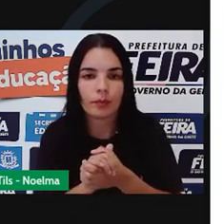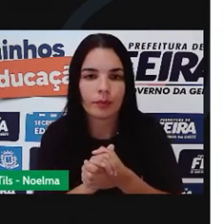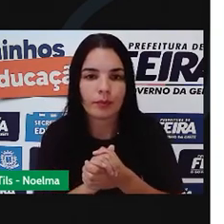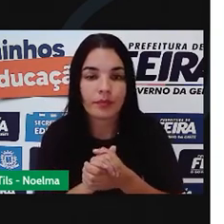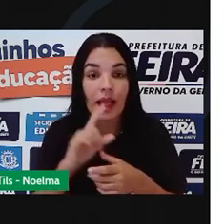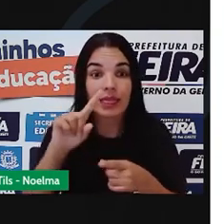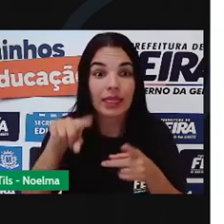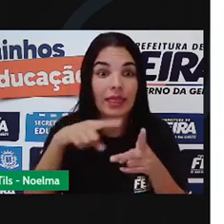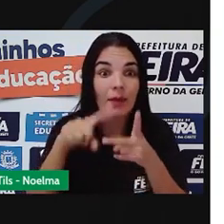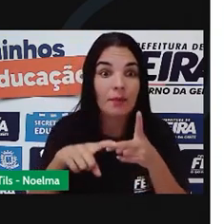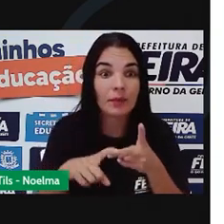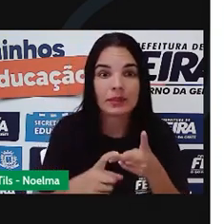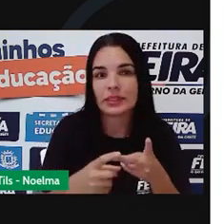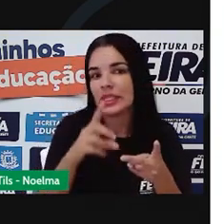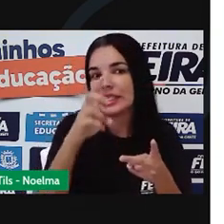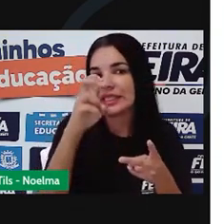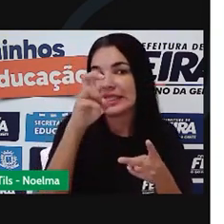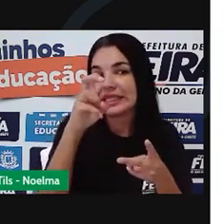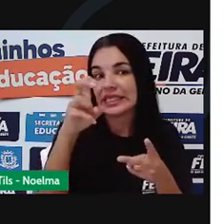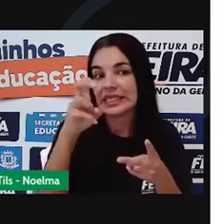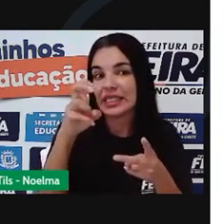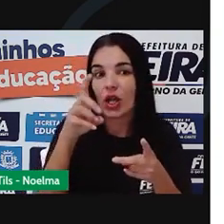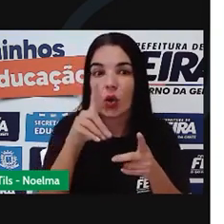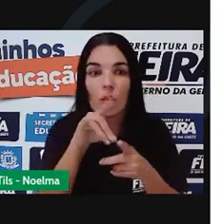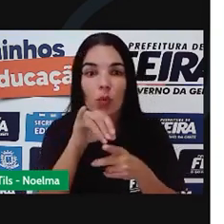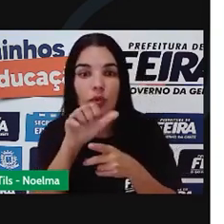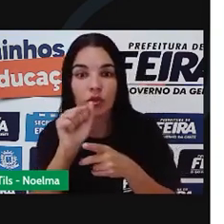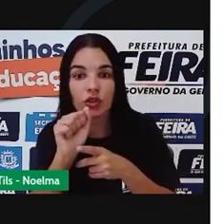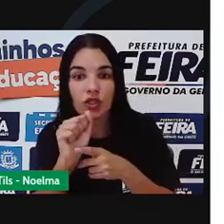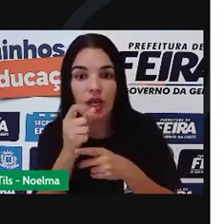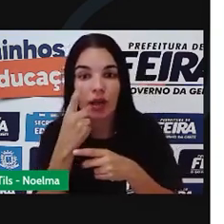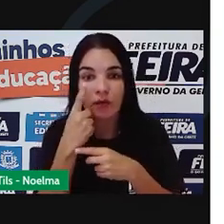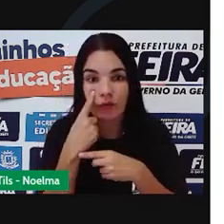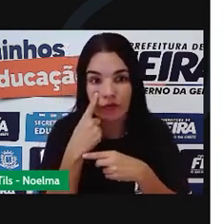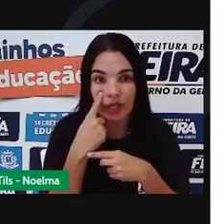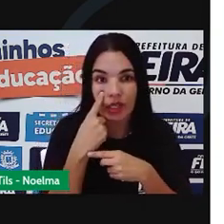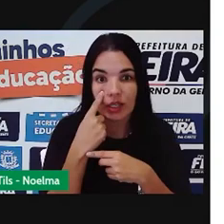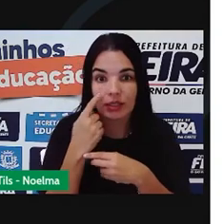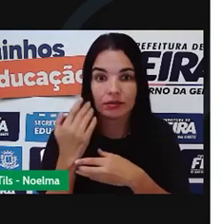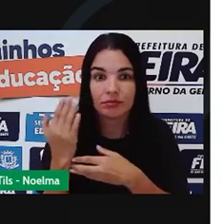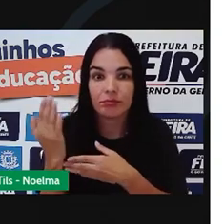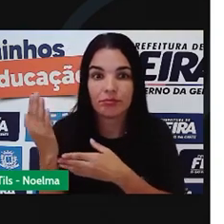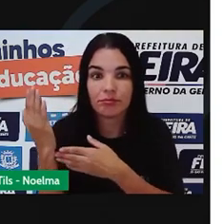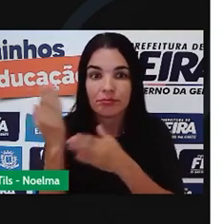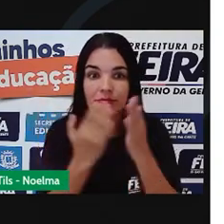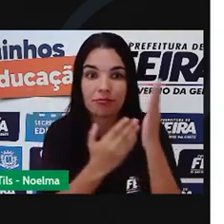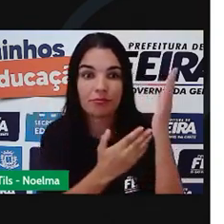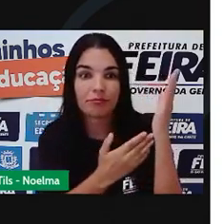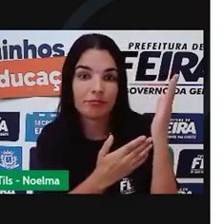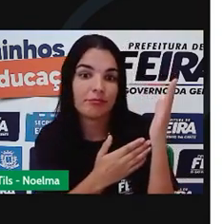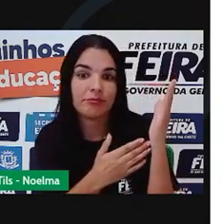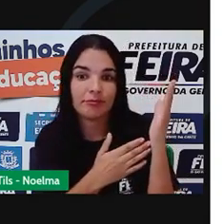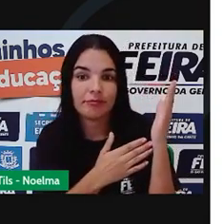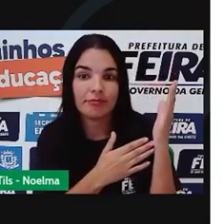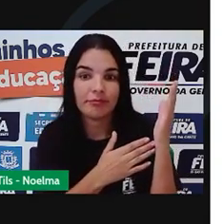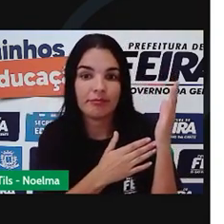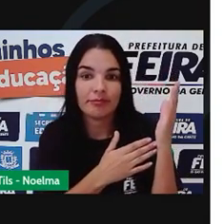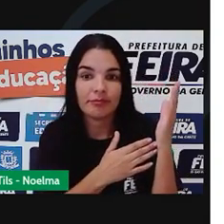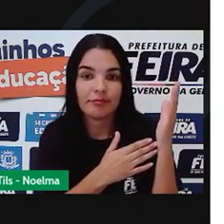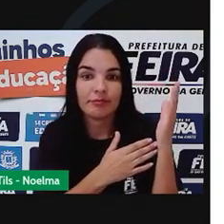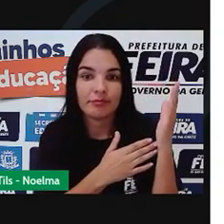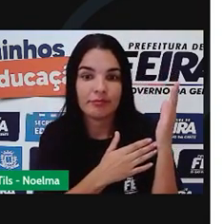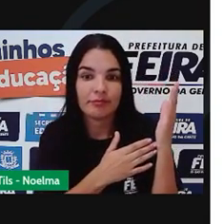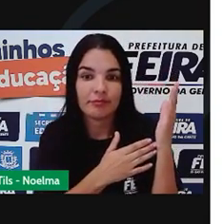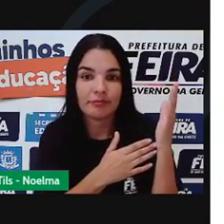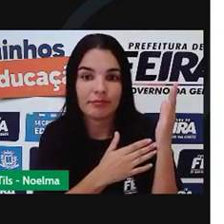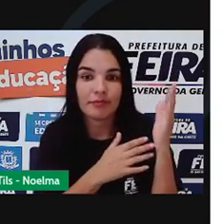Agora eu vou mostrar para vocês aí o resultado após cinco dias que eu plantei as mudinhas aqui. E eu vou